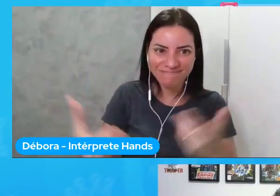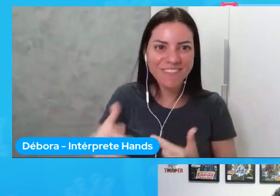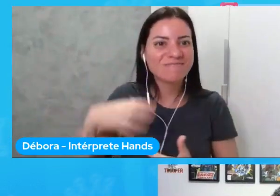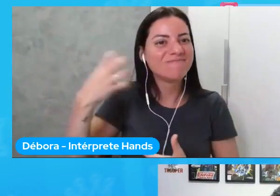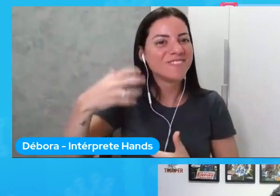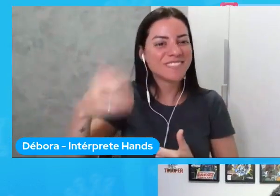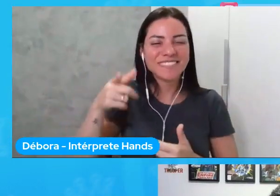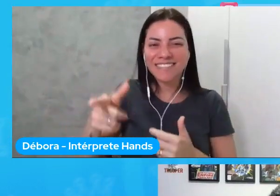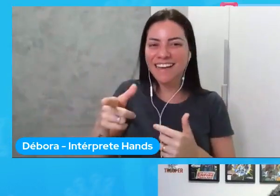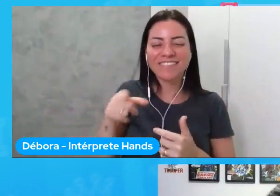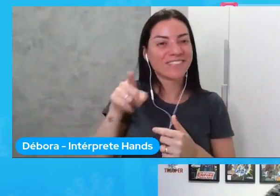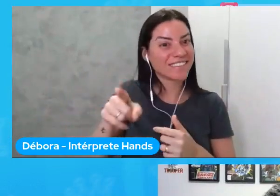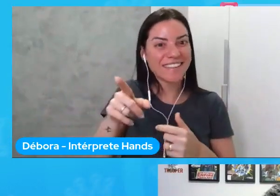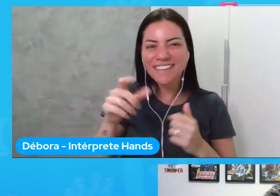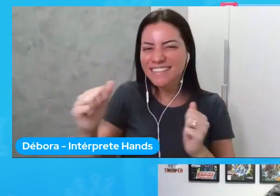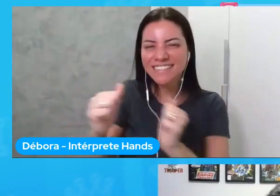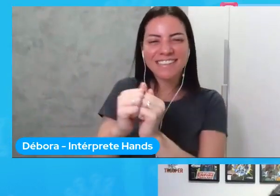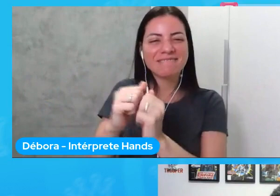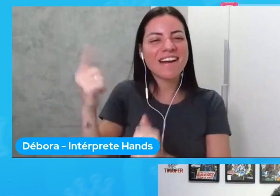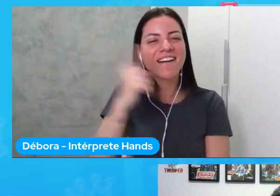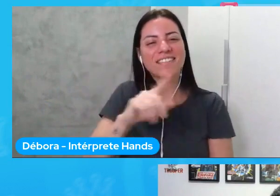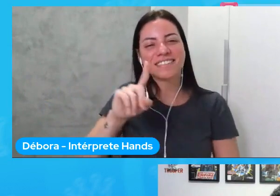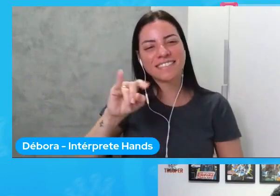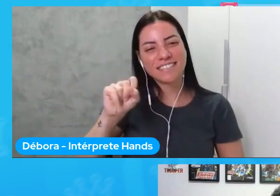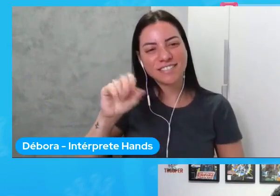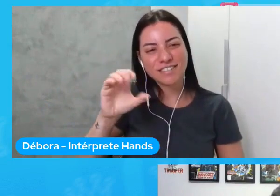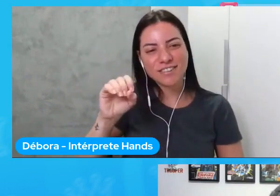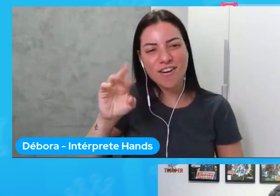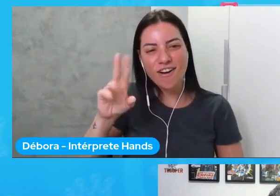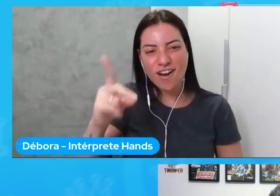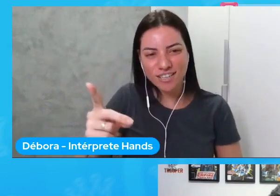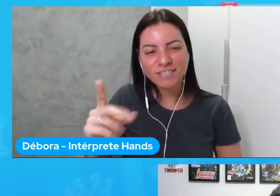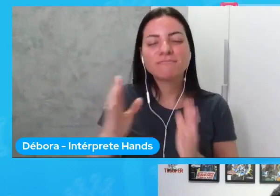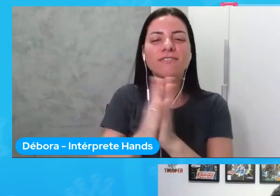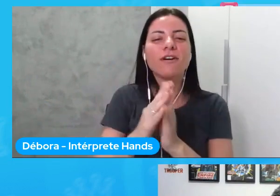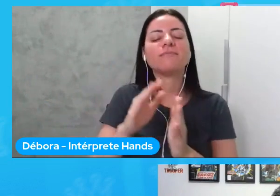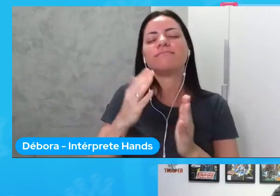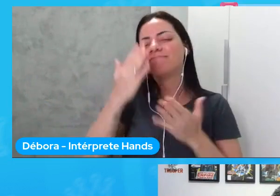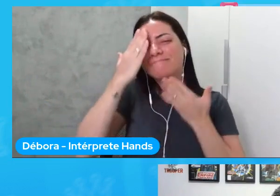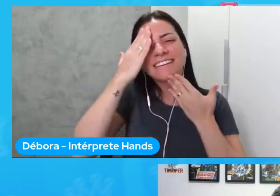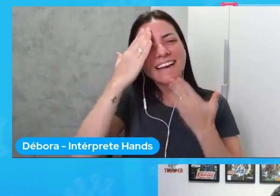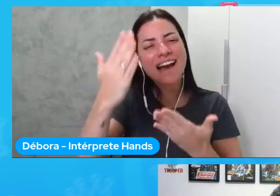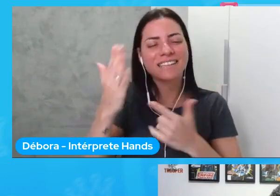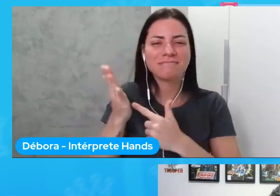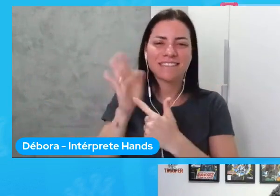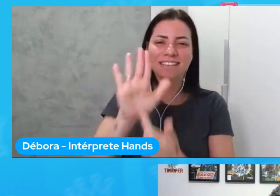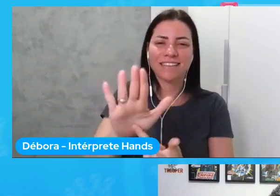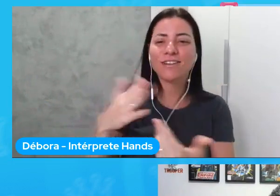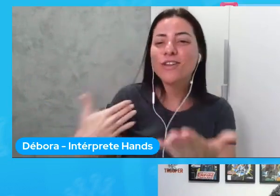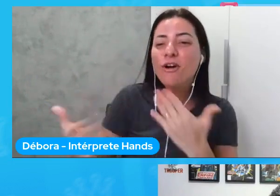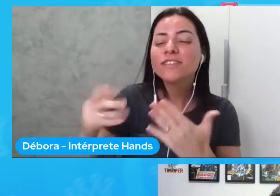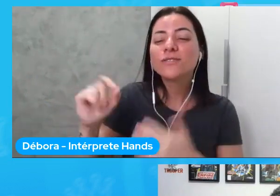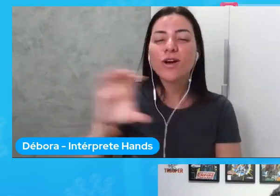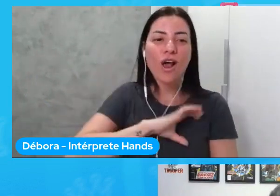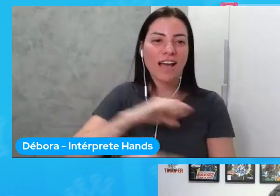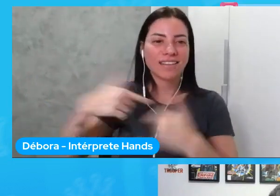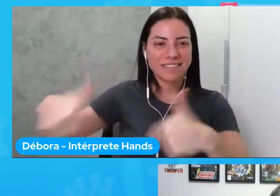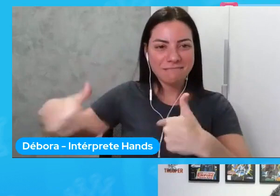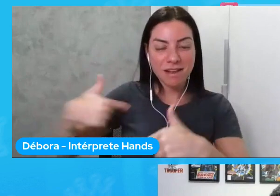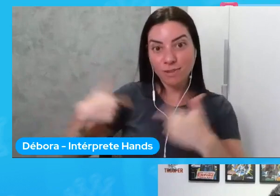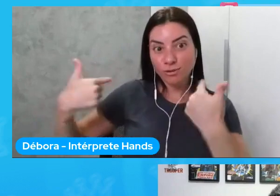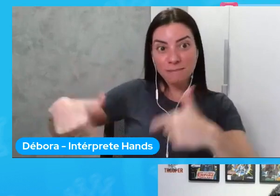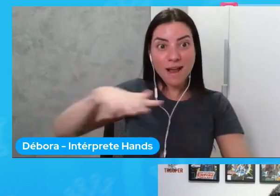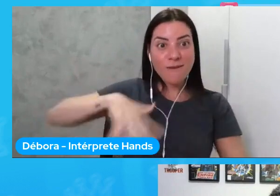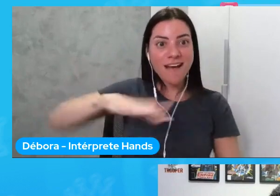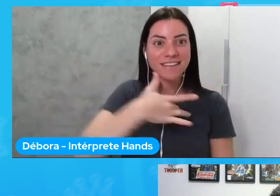cola no Discord pra responder as dúvidas da galera muito obrigado pela apresentação inclusive eu tô trocando ideia com um colega de trabalho aqui eu trabalho na área da